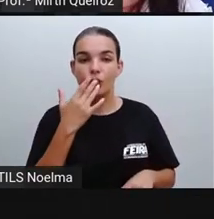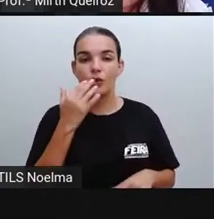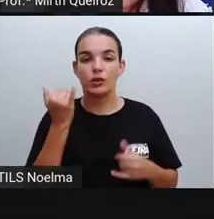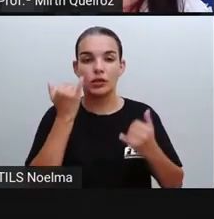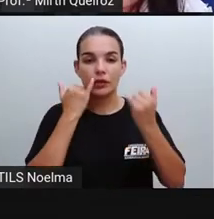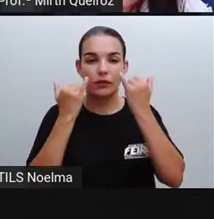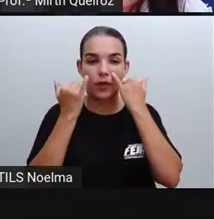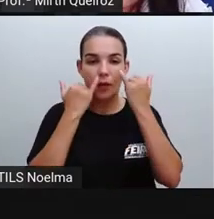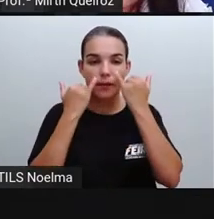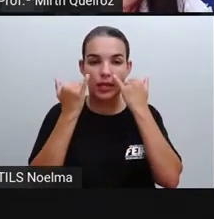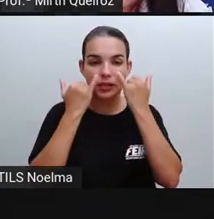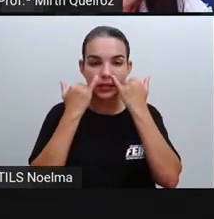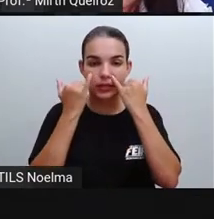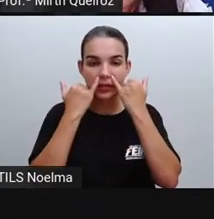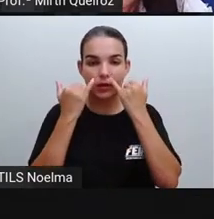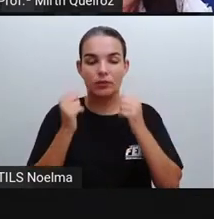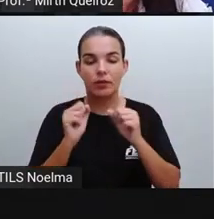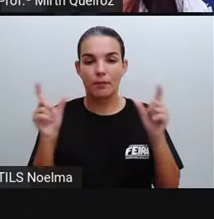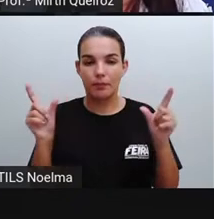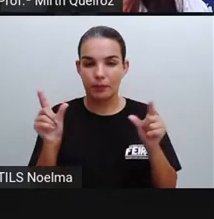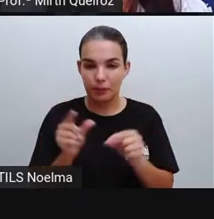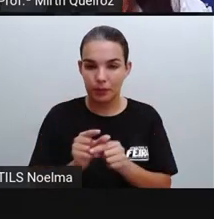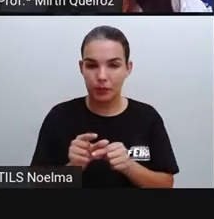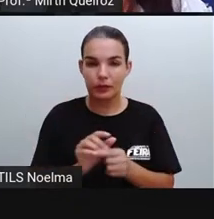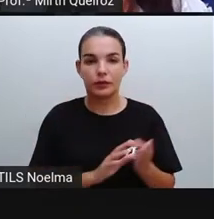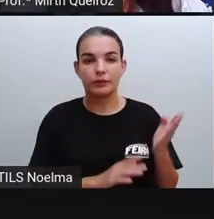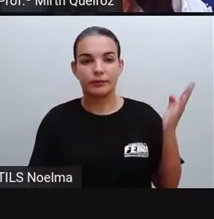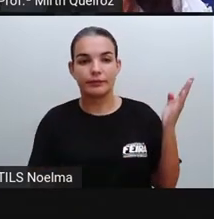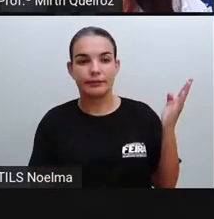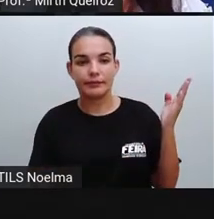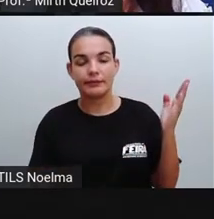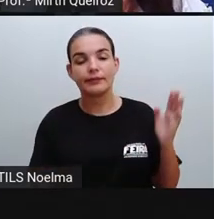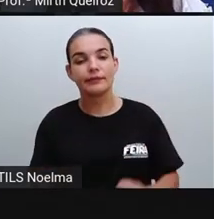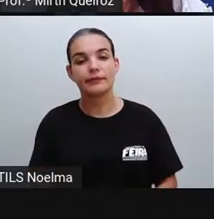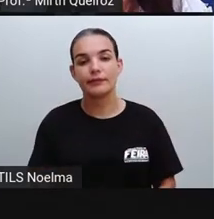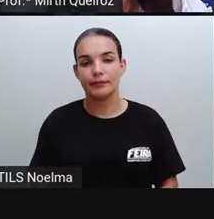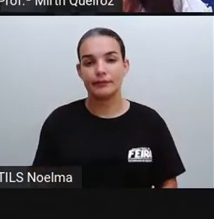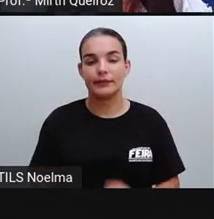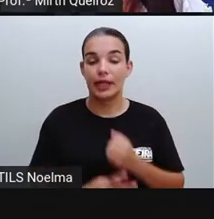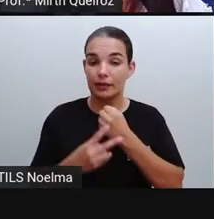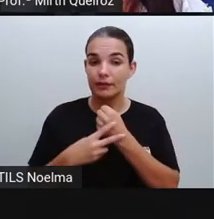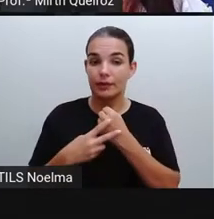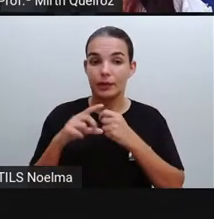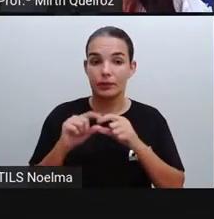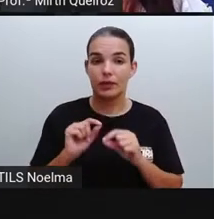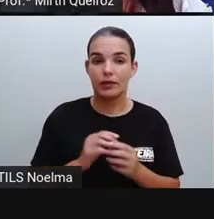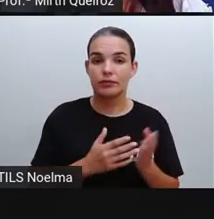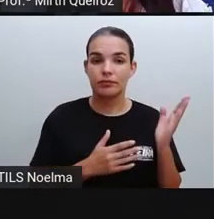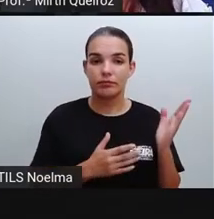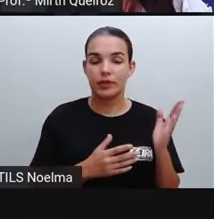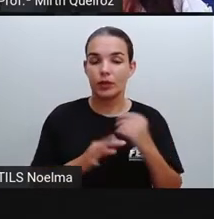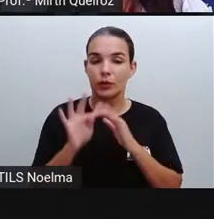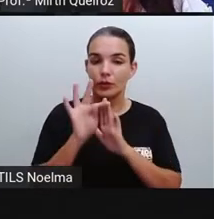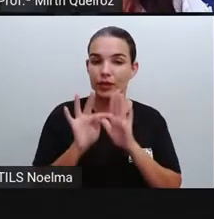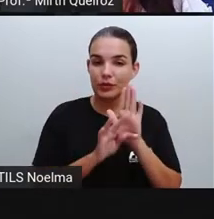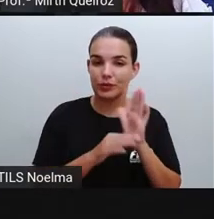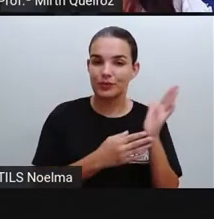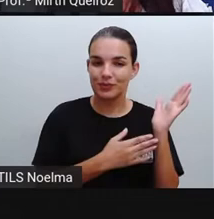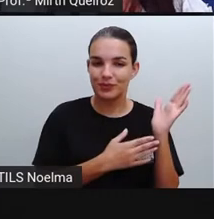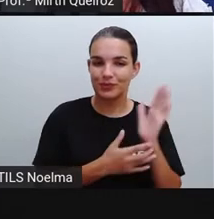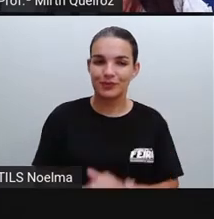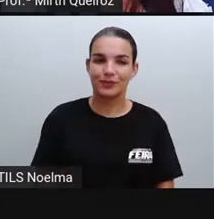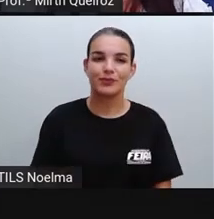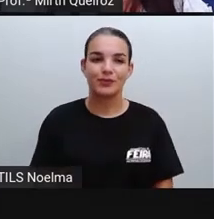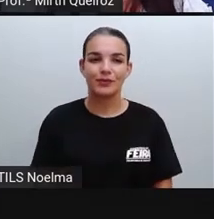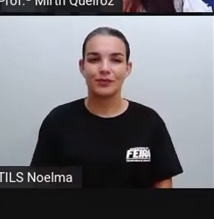informações, né? De forma bem breve, com a utilização da linguagem verbal, que é através do texto escrito.